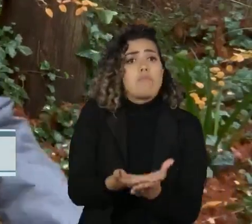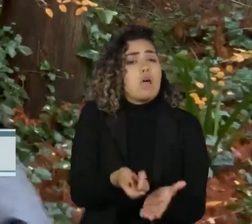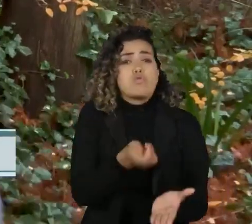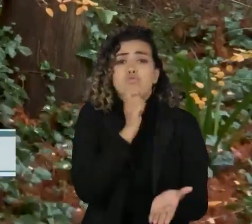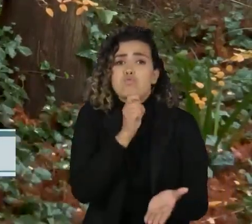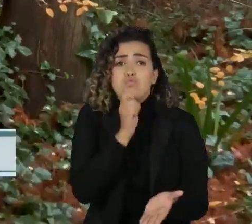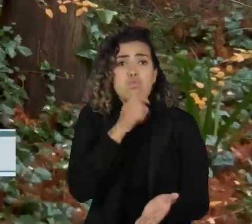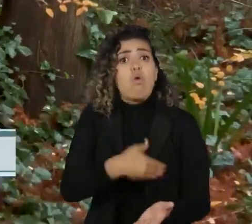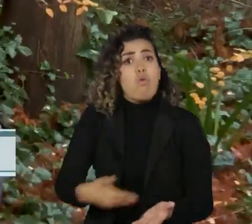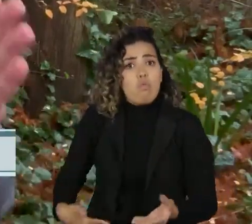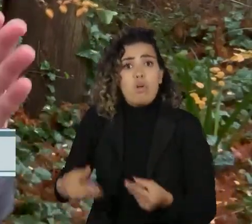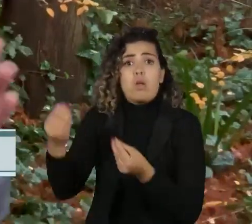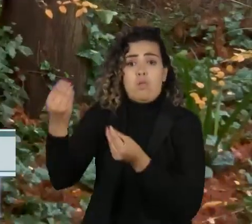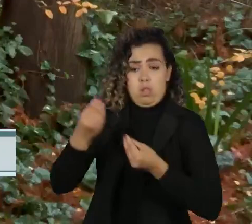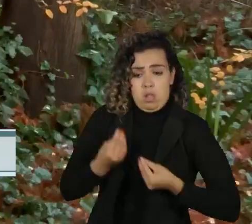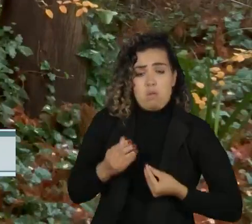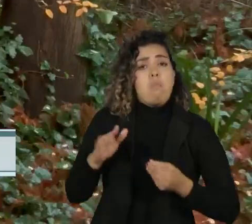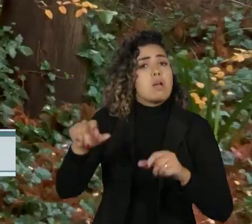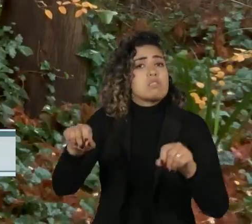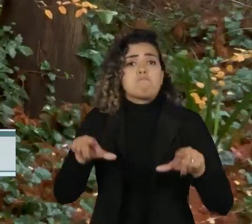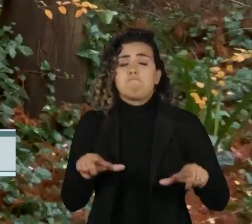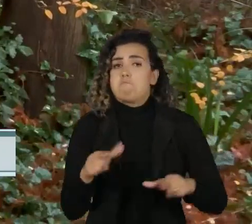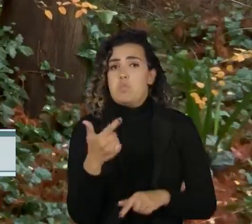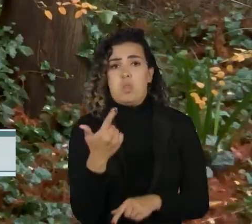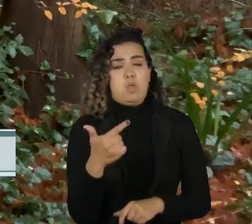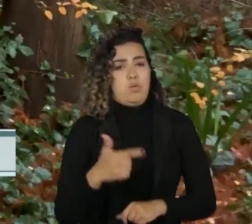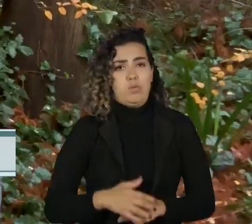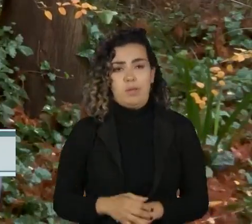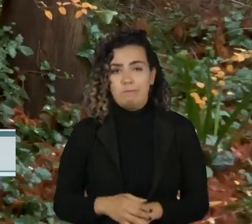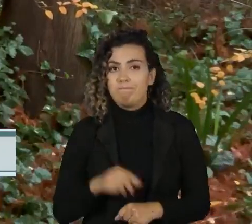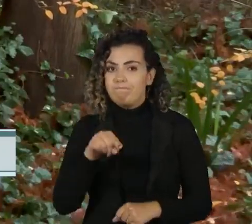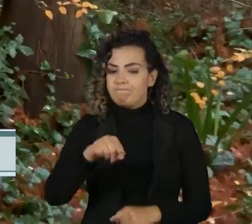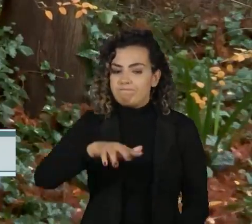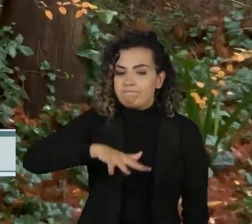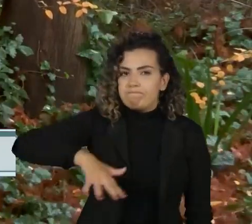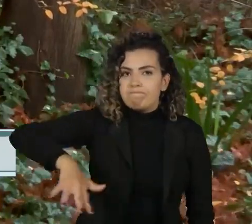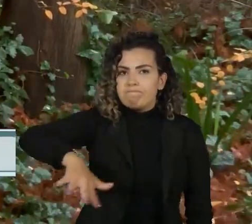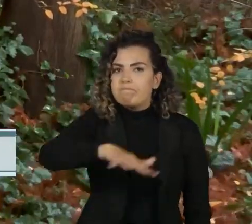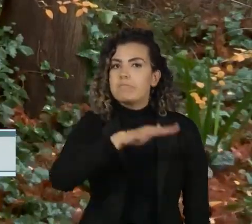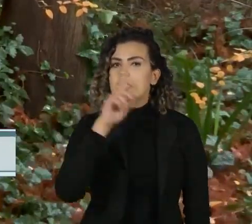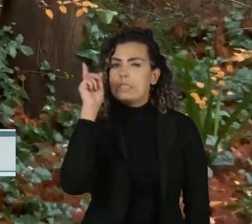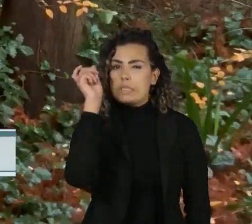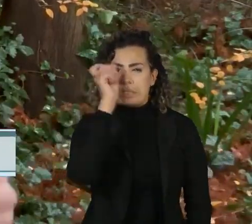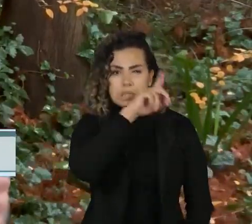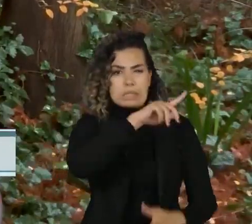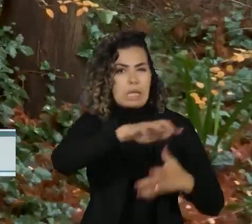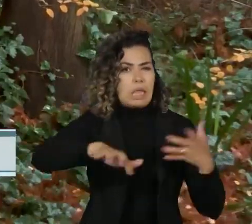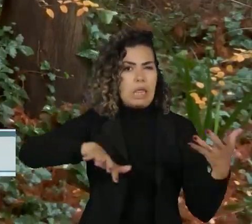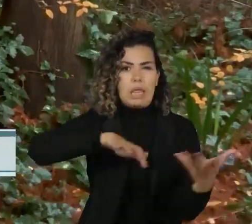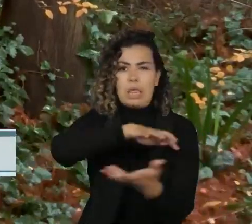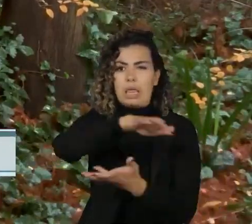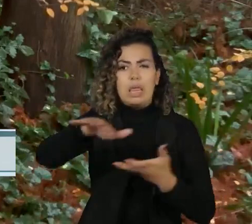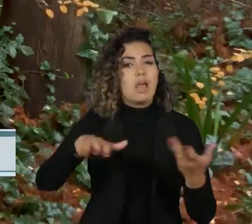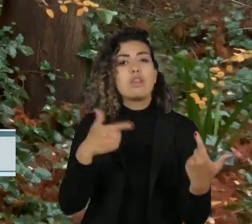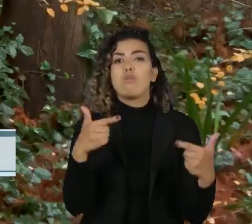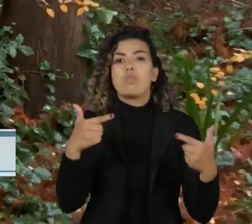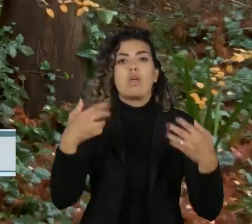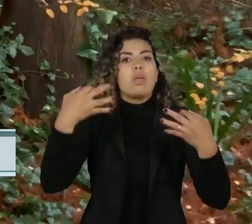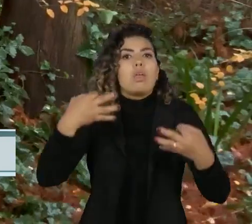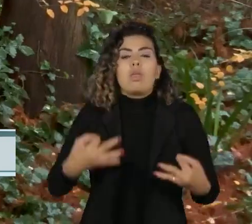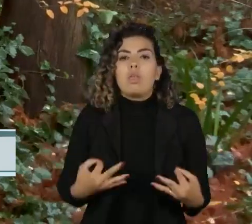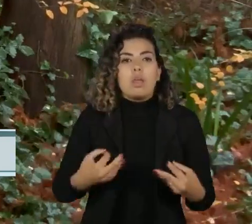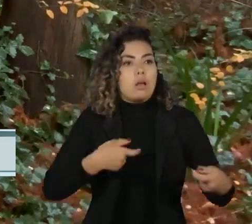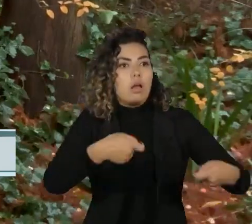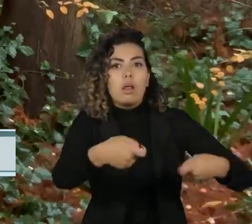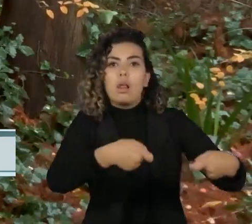urgência desse controle porque são as áreas de propriedade confusa as que mais são afetadas pelo desflorestamento acelerado dos